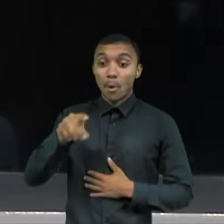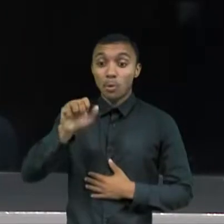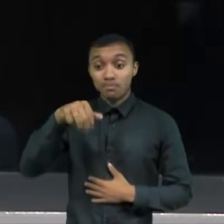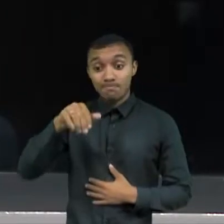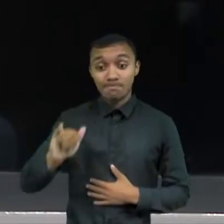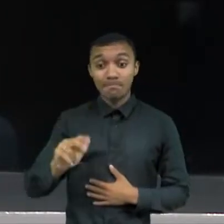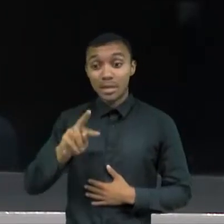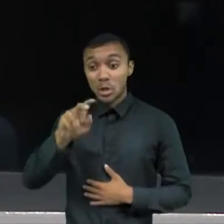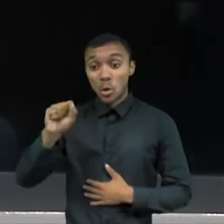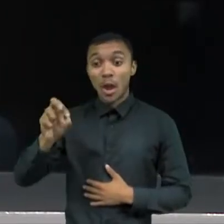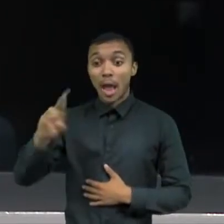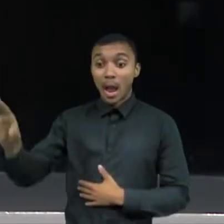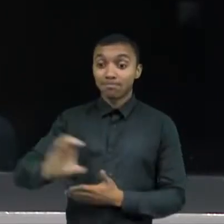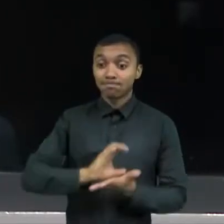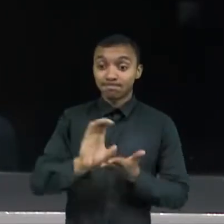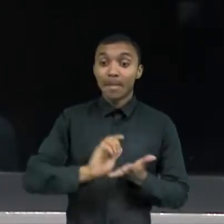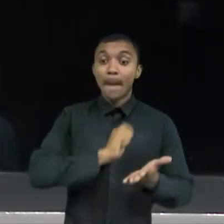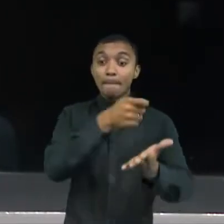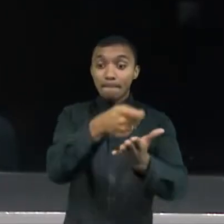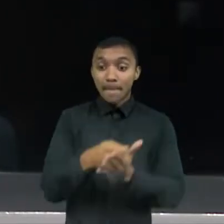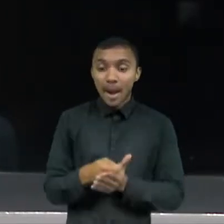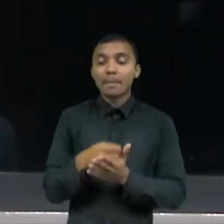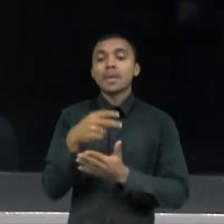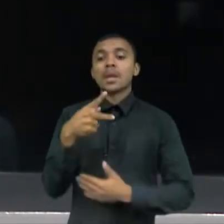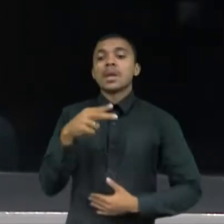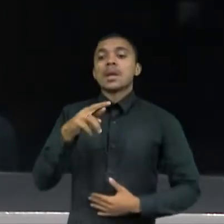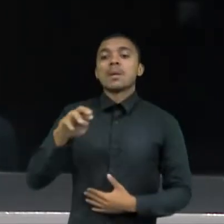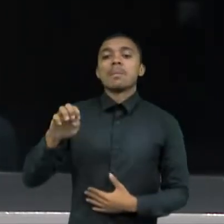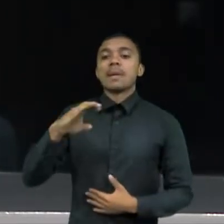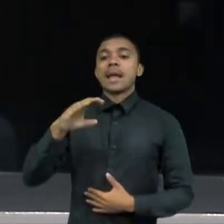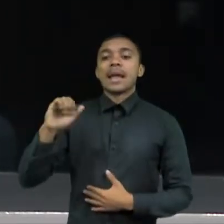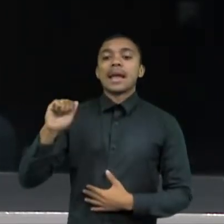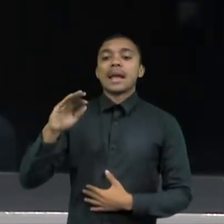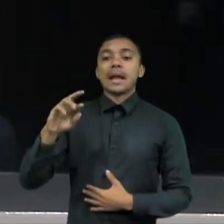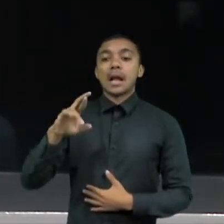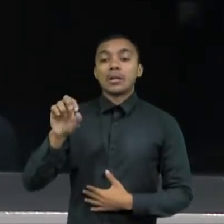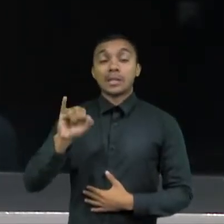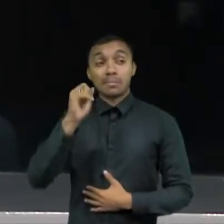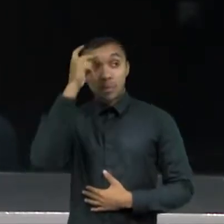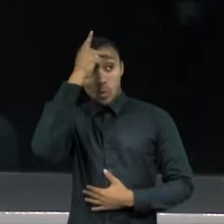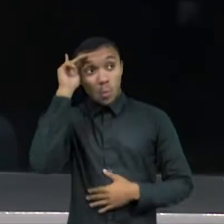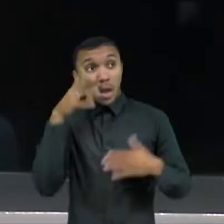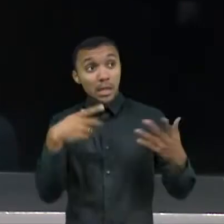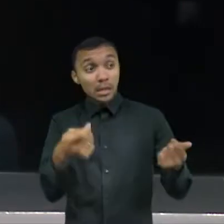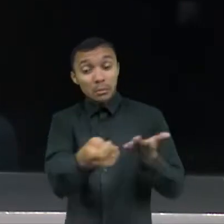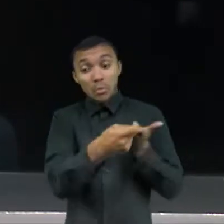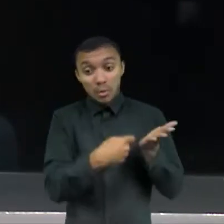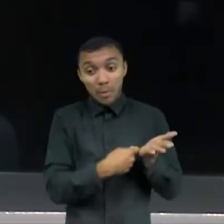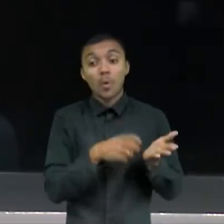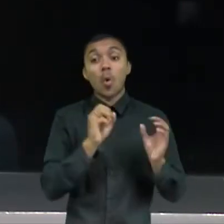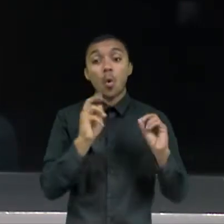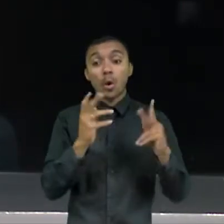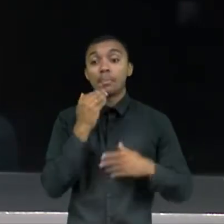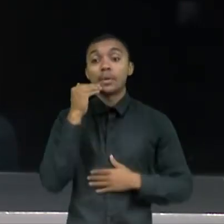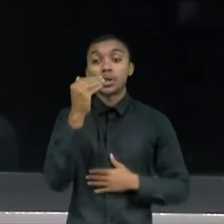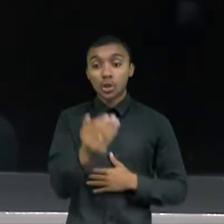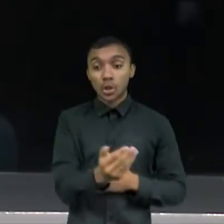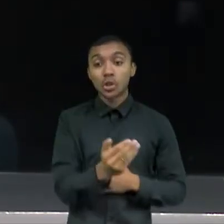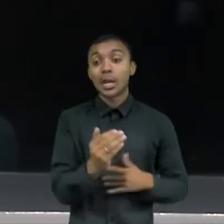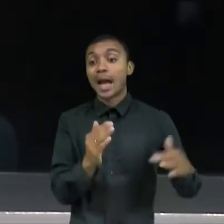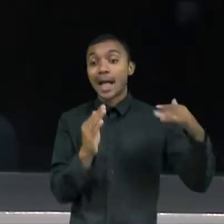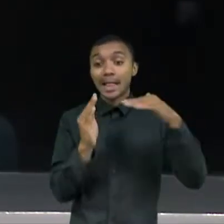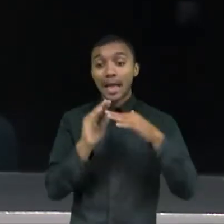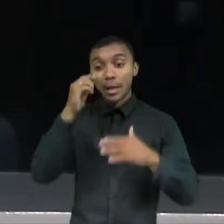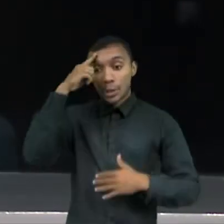precatórios. Os credores que aceitarem fazer o acordo podem requerer o crédito até o dia 19